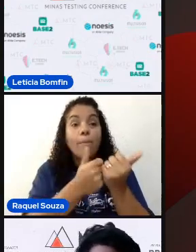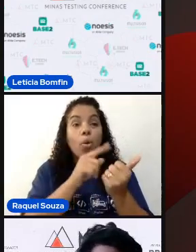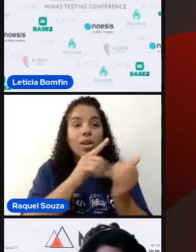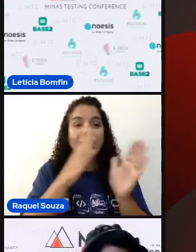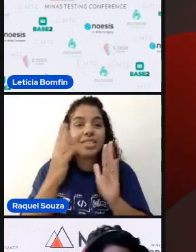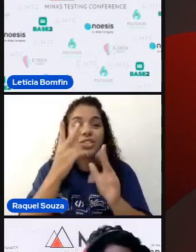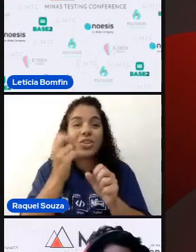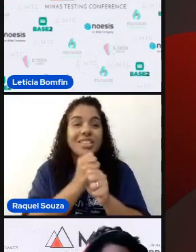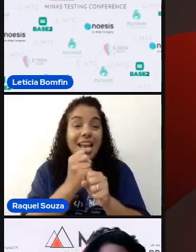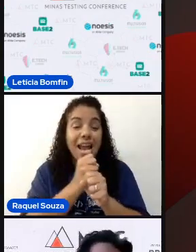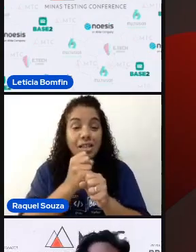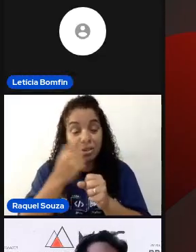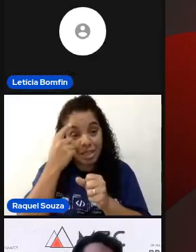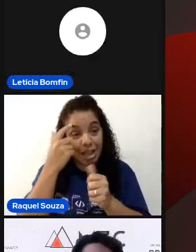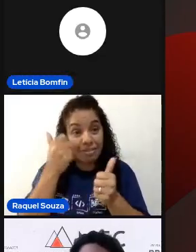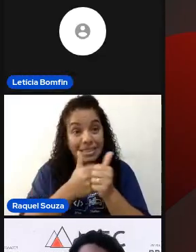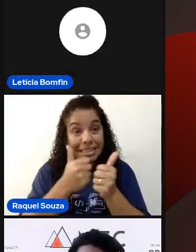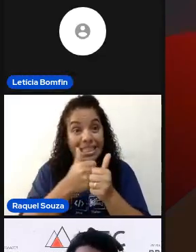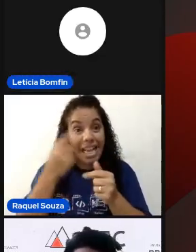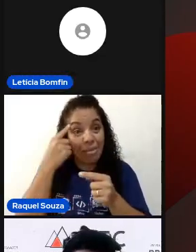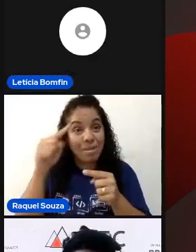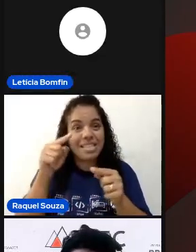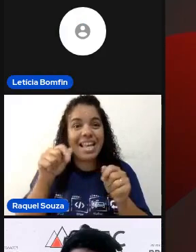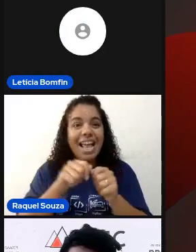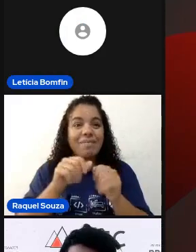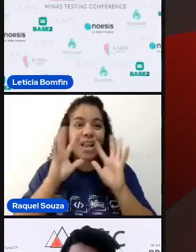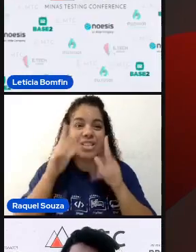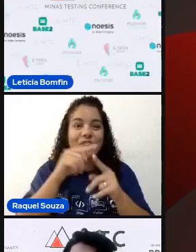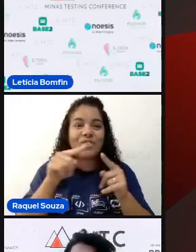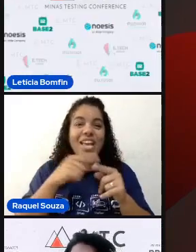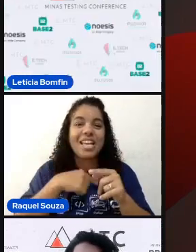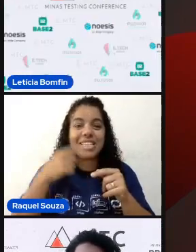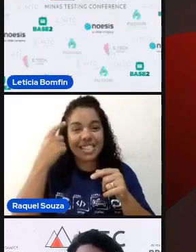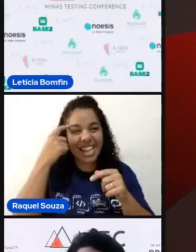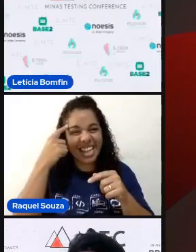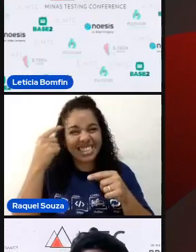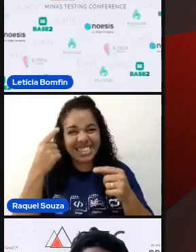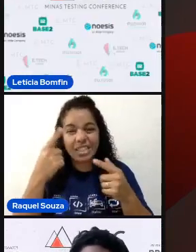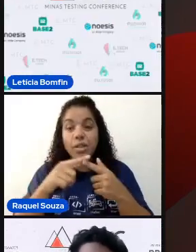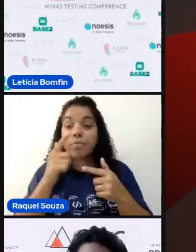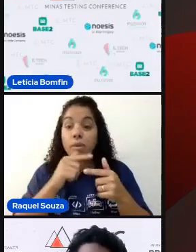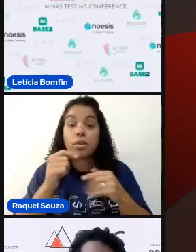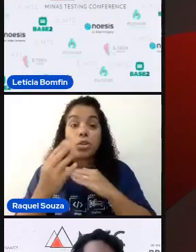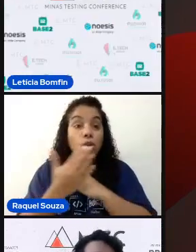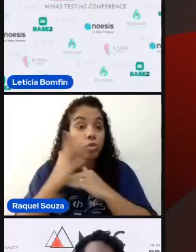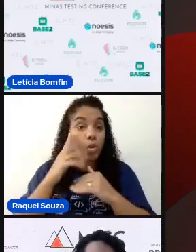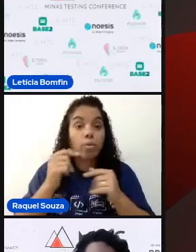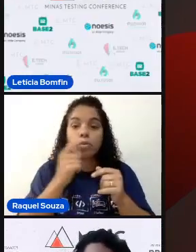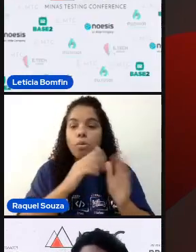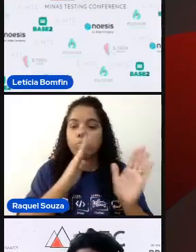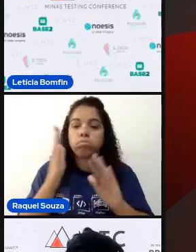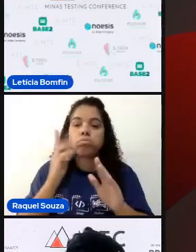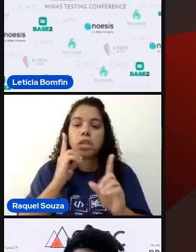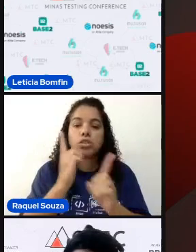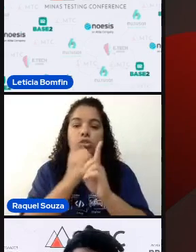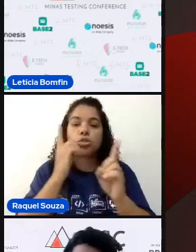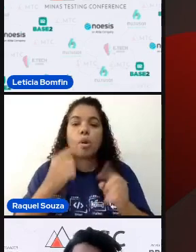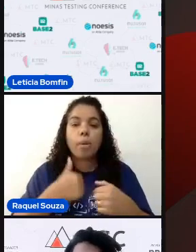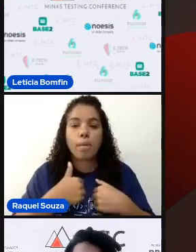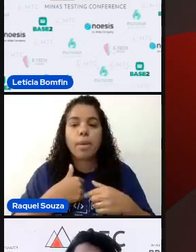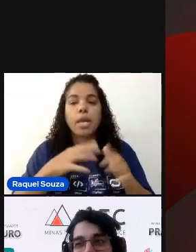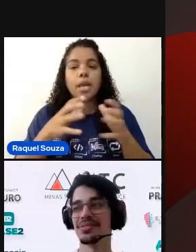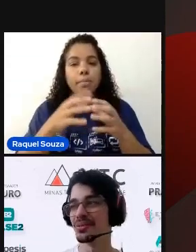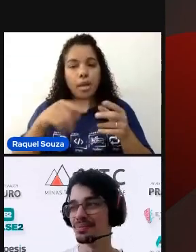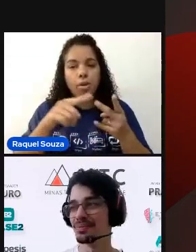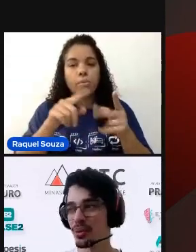Só dando dor de cabeça para eles. E a galera ajudou demais. Mas foi um processo de descobrimento. Para mim. E para a companhia também.